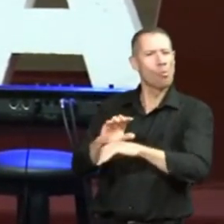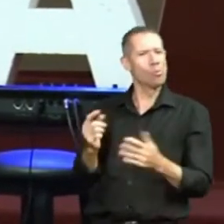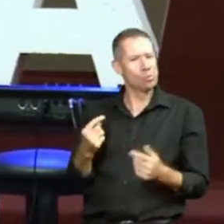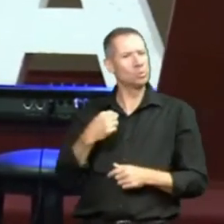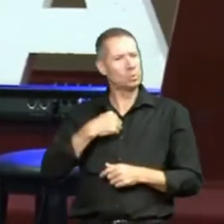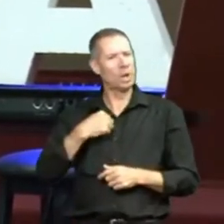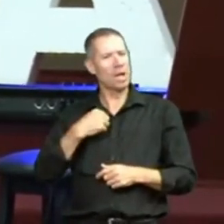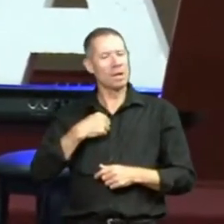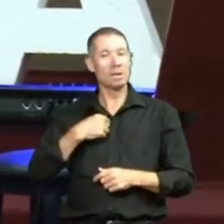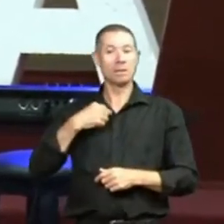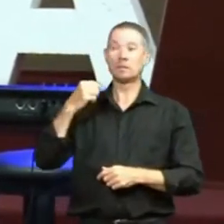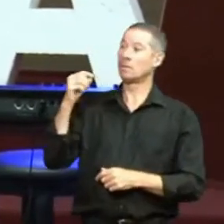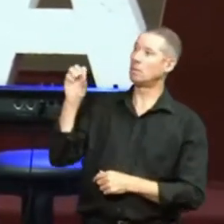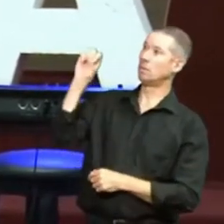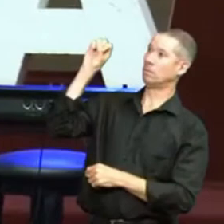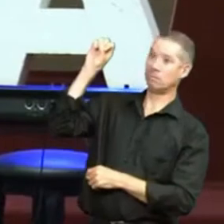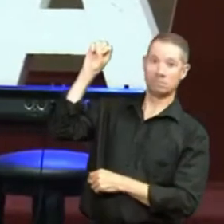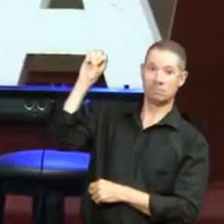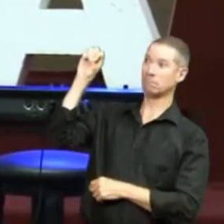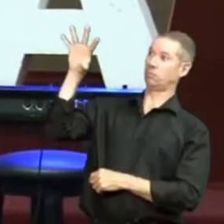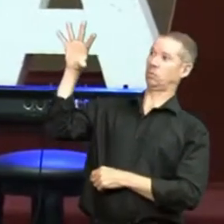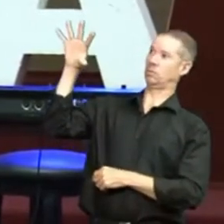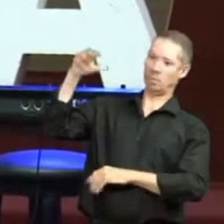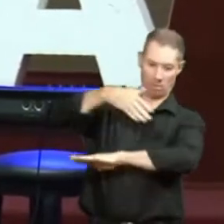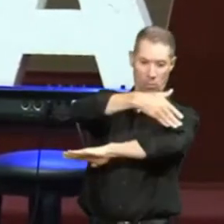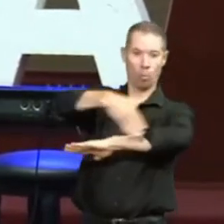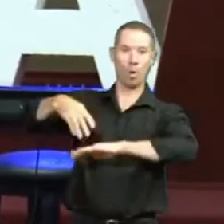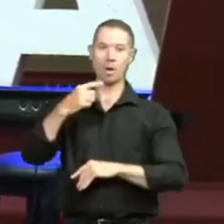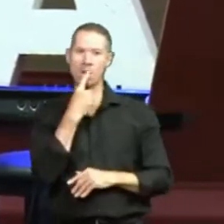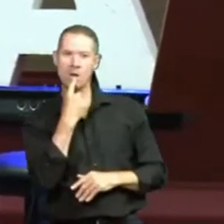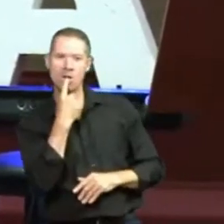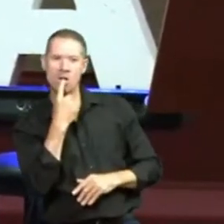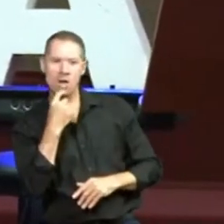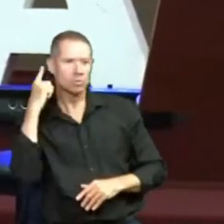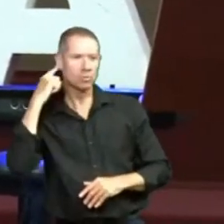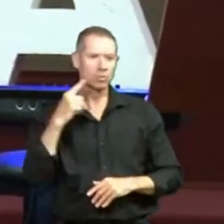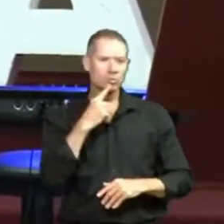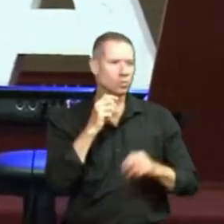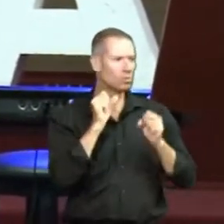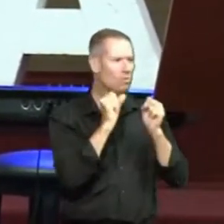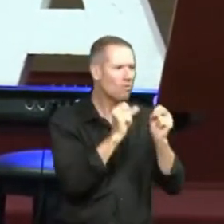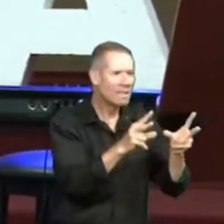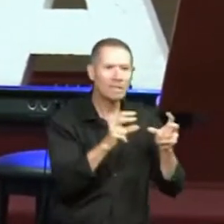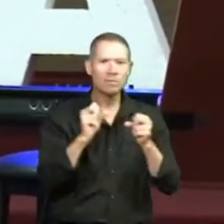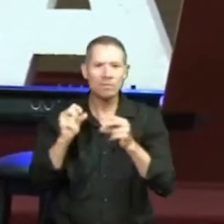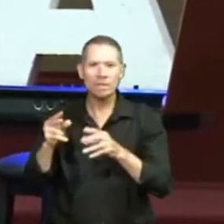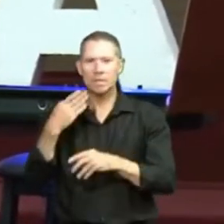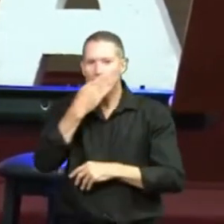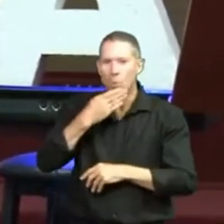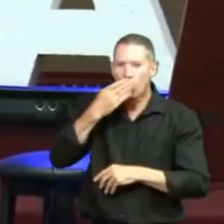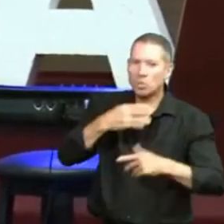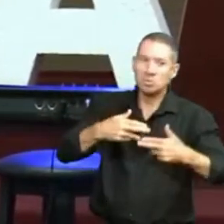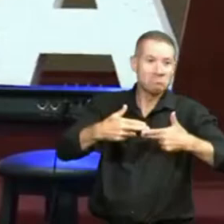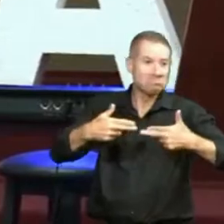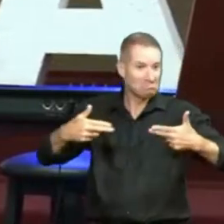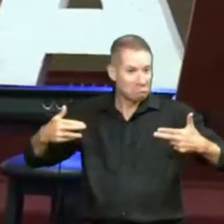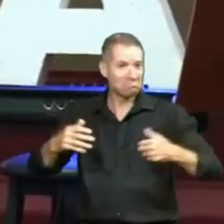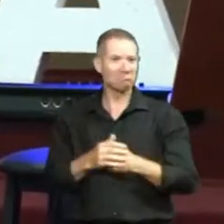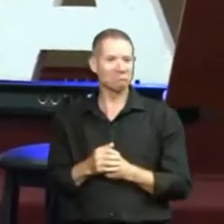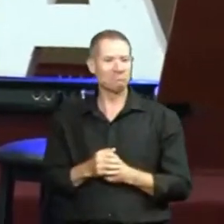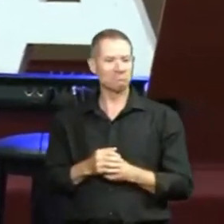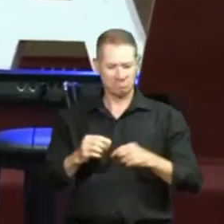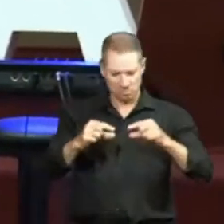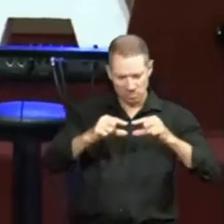semáforo e veio um surdo vendendo, acho que era agulha, coisa assim. E ele deu o